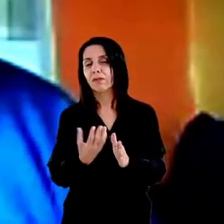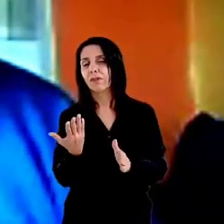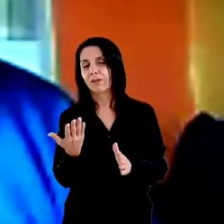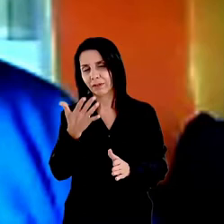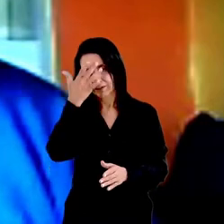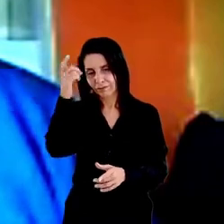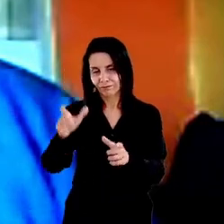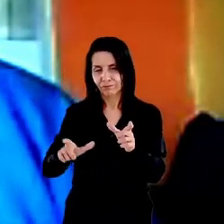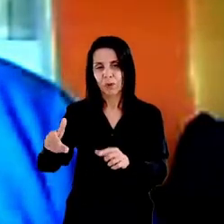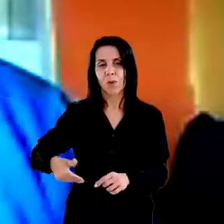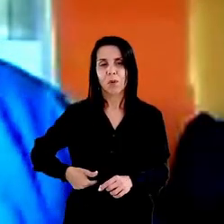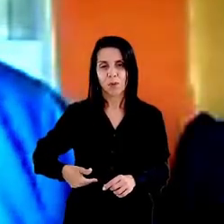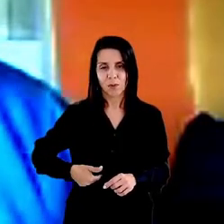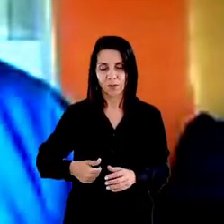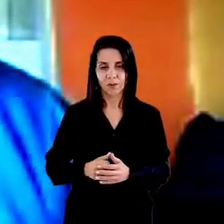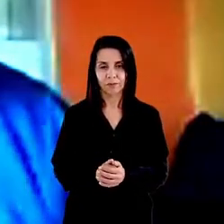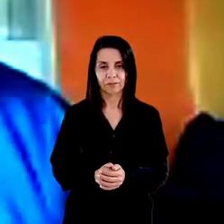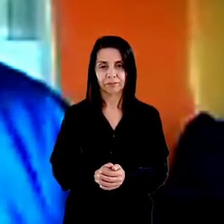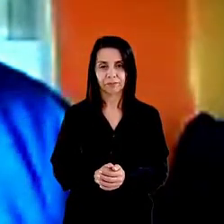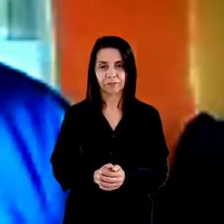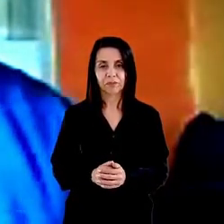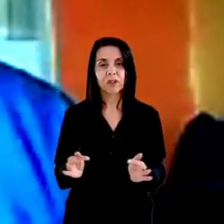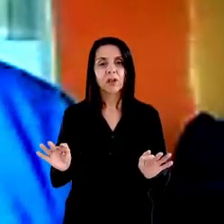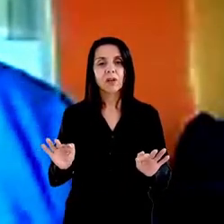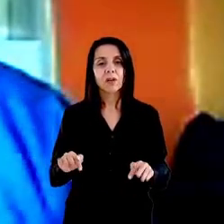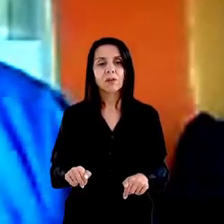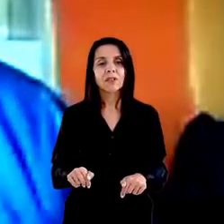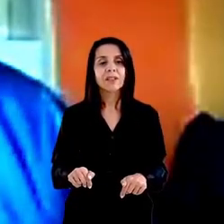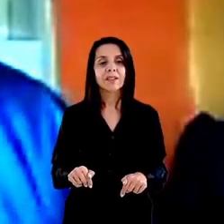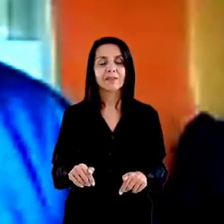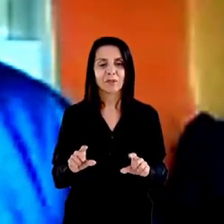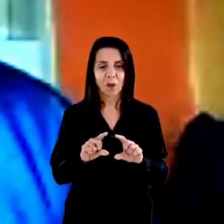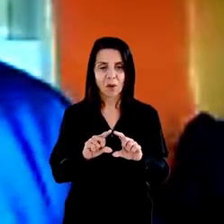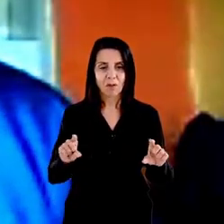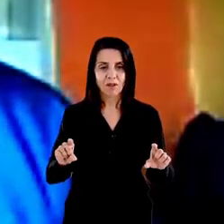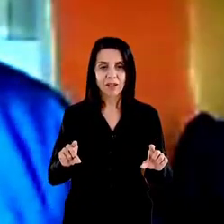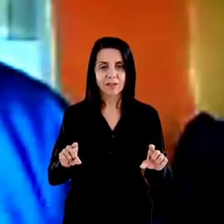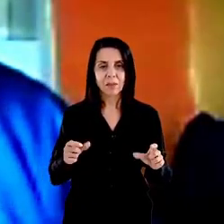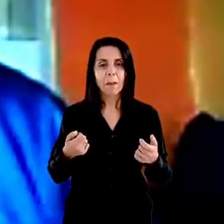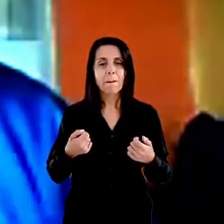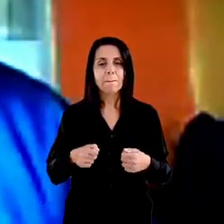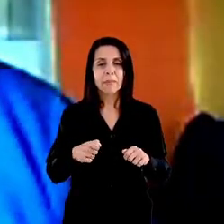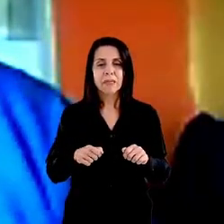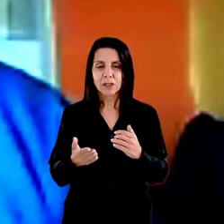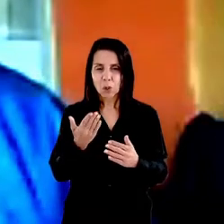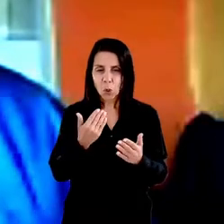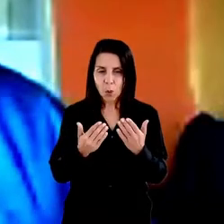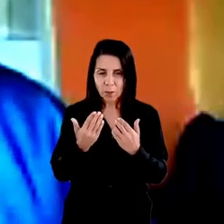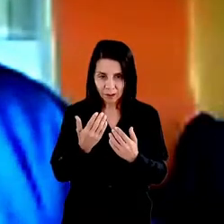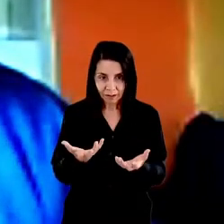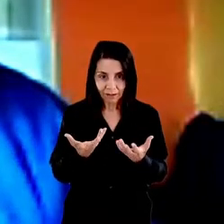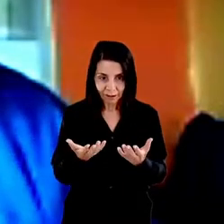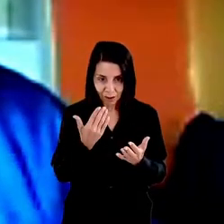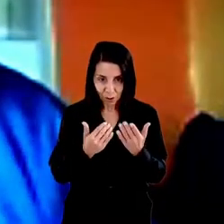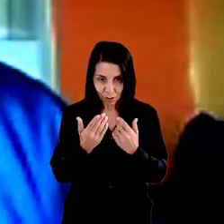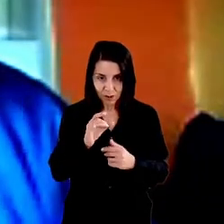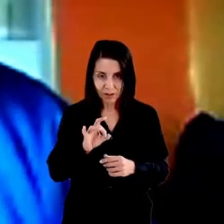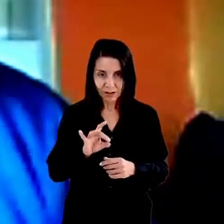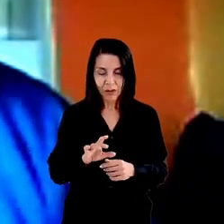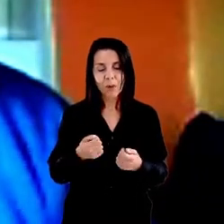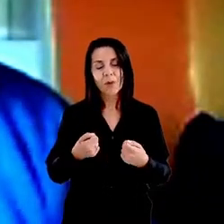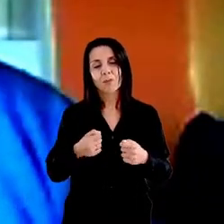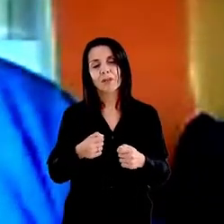preciso repetir o verso a gente não quer só comida e buscar a implementação dos tantos outros direitos negados,